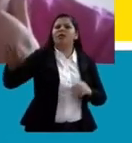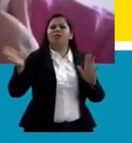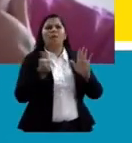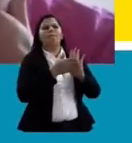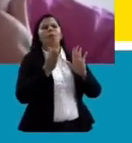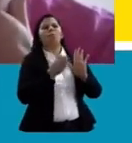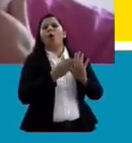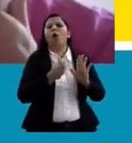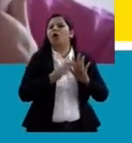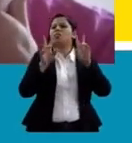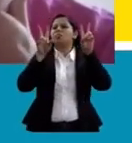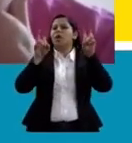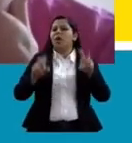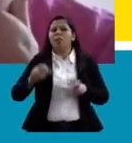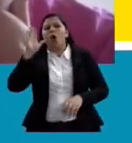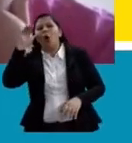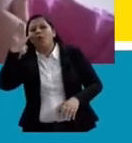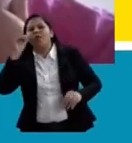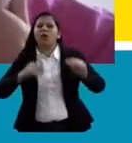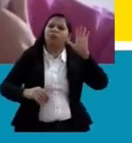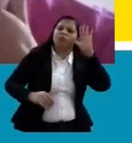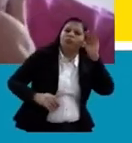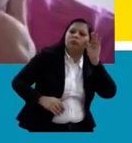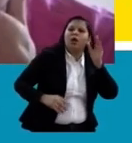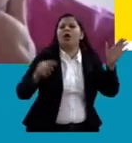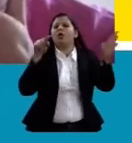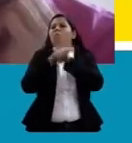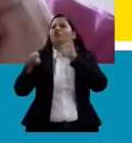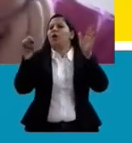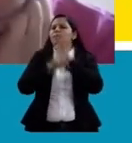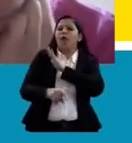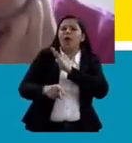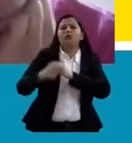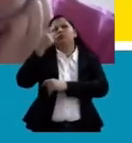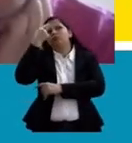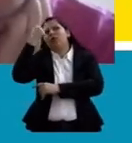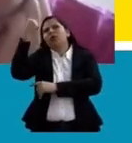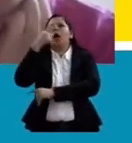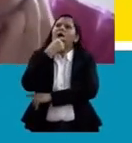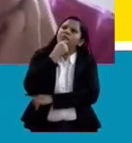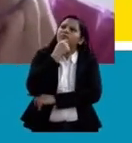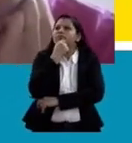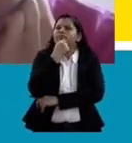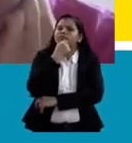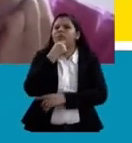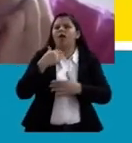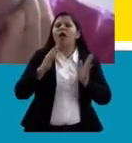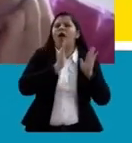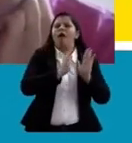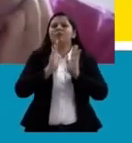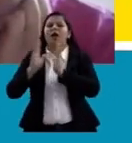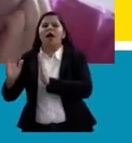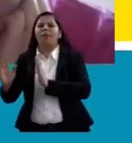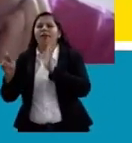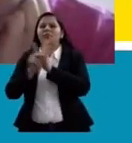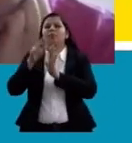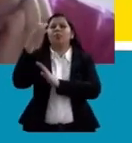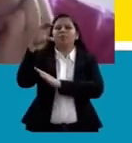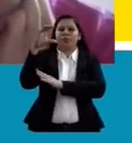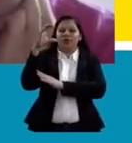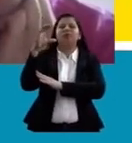observação, questionamento, formulação de hipóteses e outras etapas da pesquisa científica por meio de